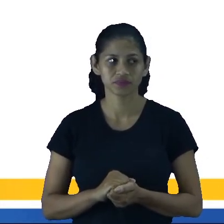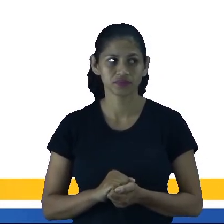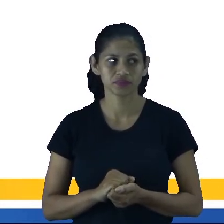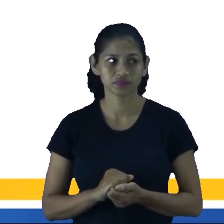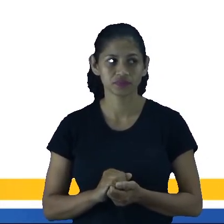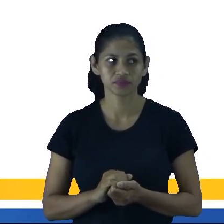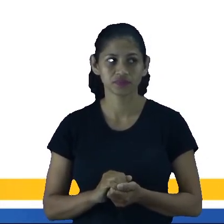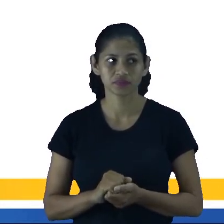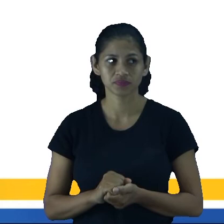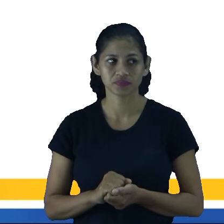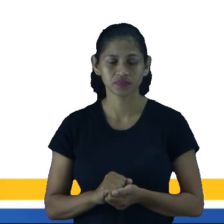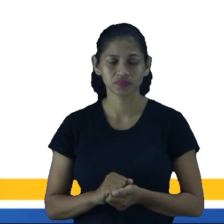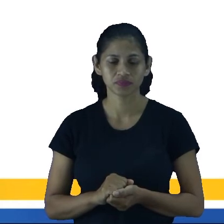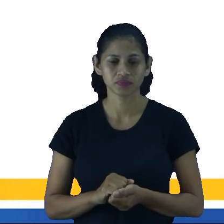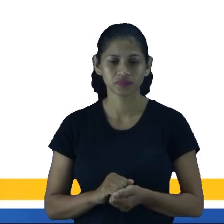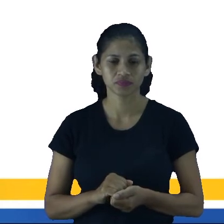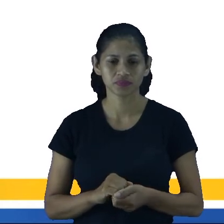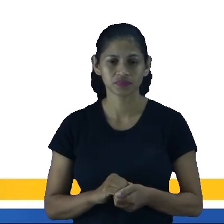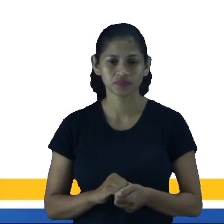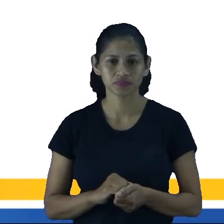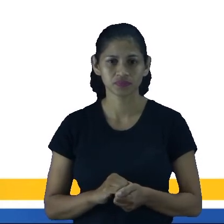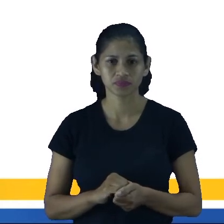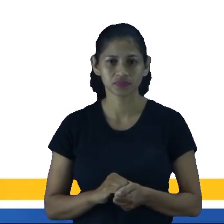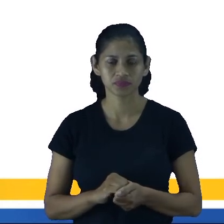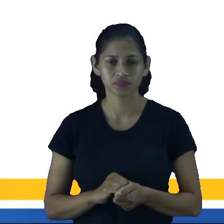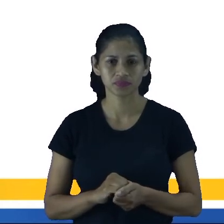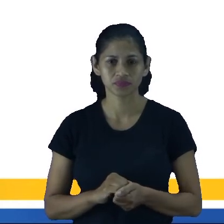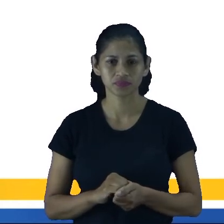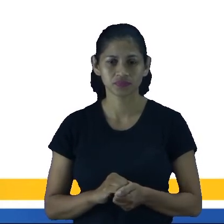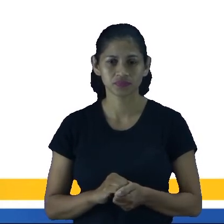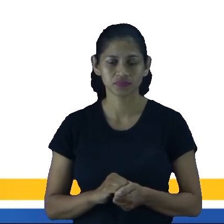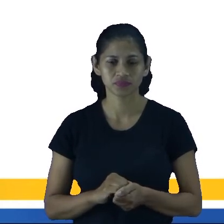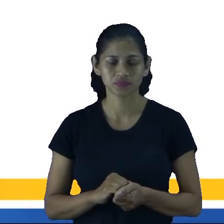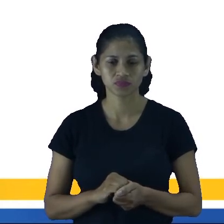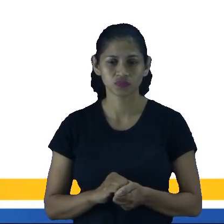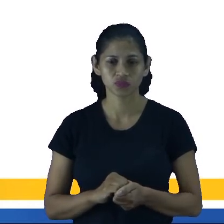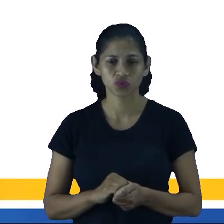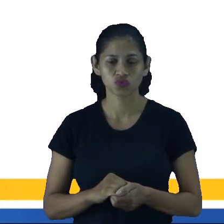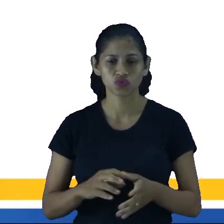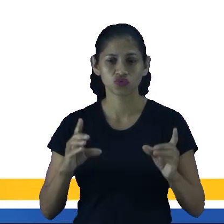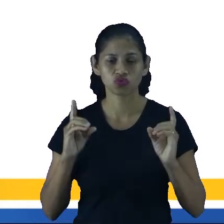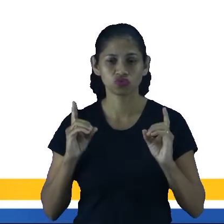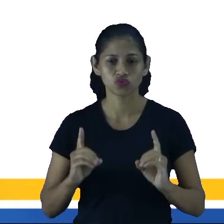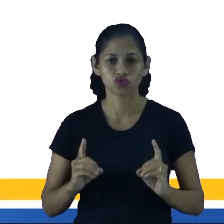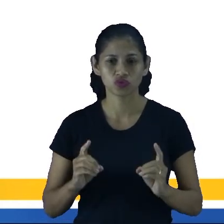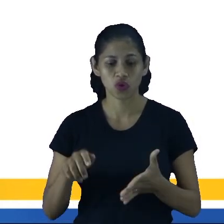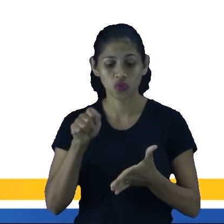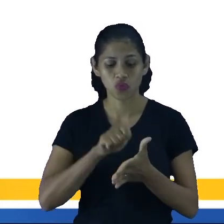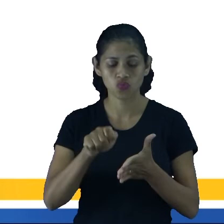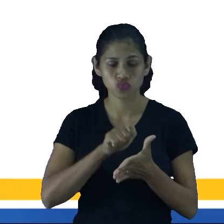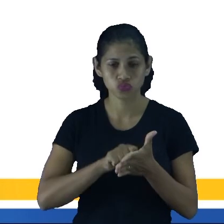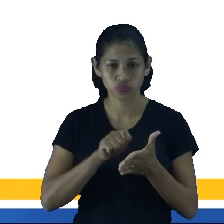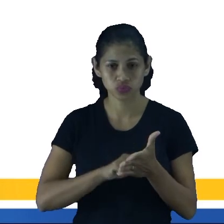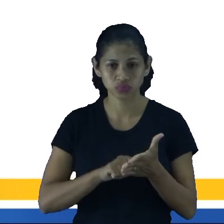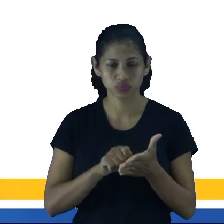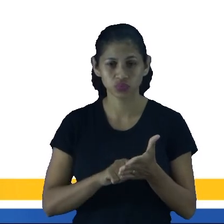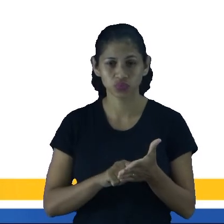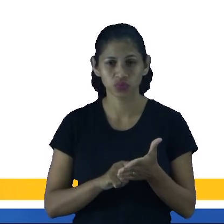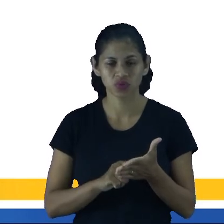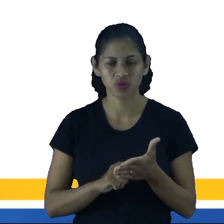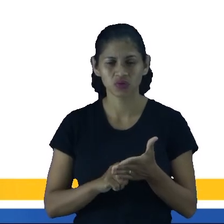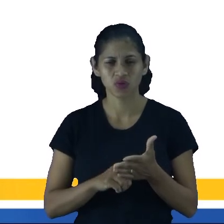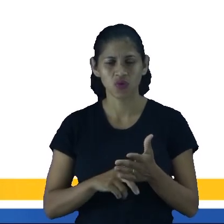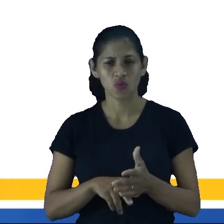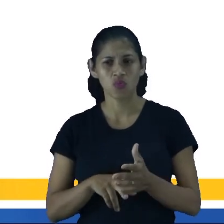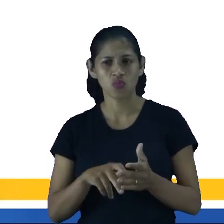compartilha cai muito nessa questão dos direitos autorais, né? Que quando você vai fazer a fala que não é